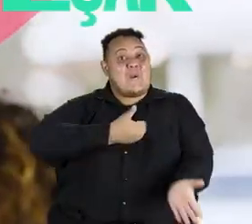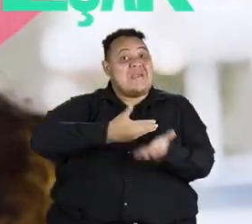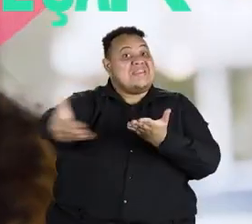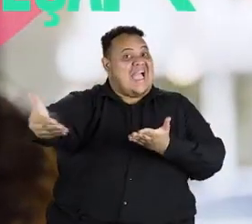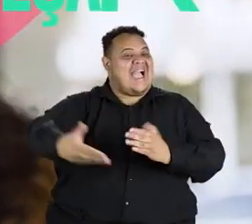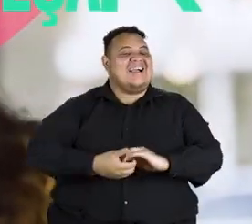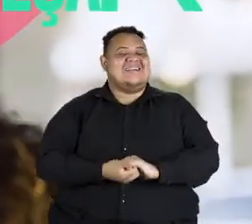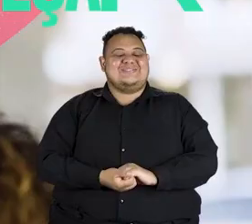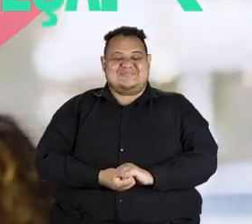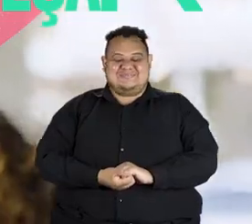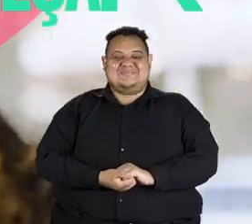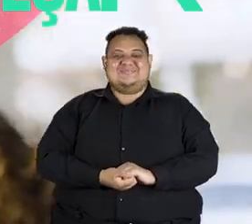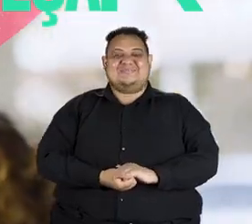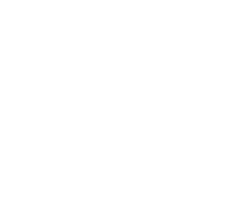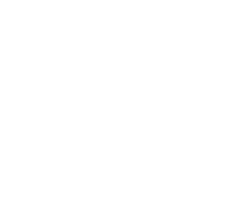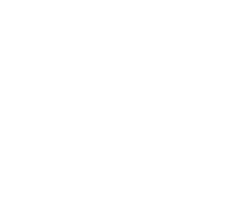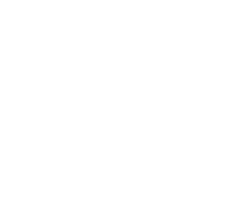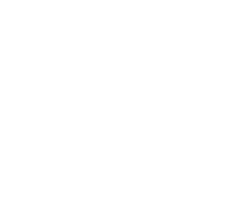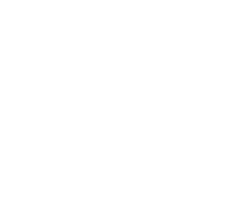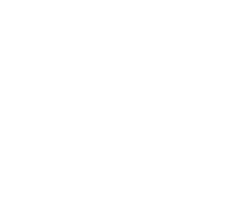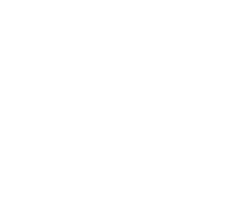O Melhor Vai Começar